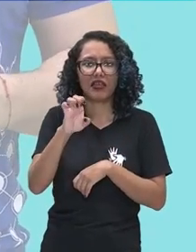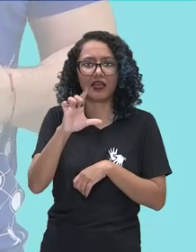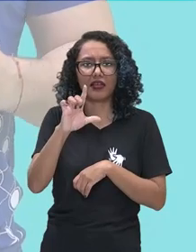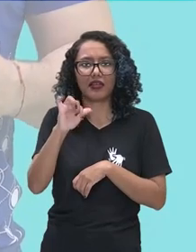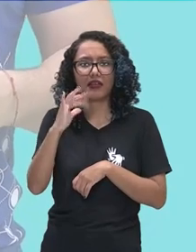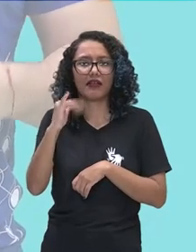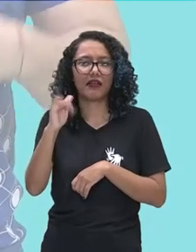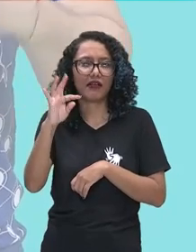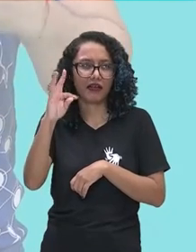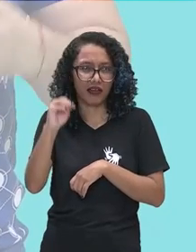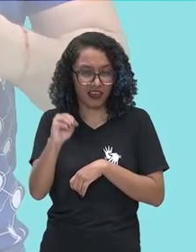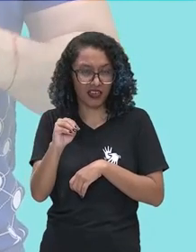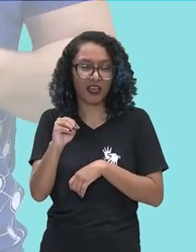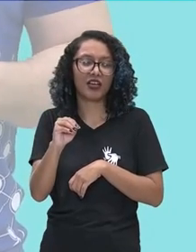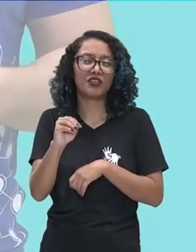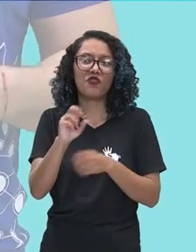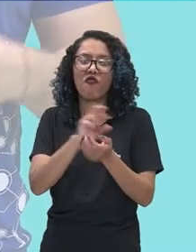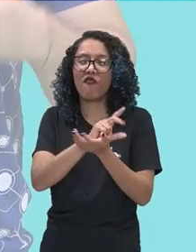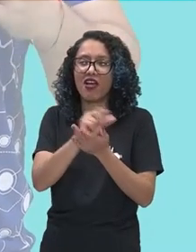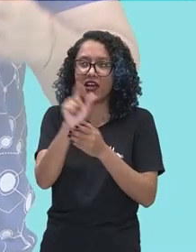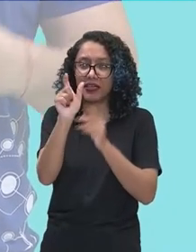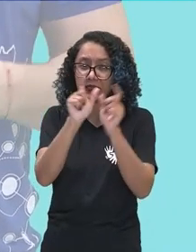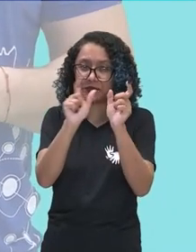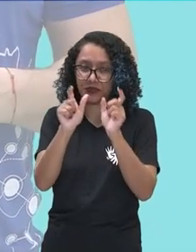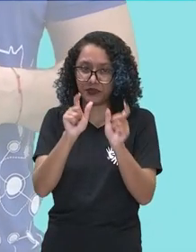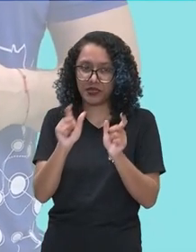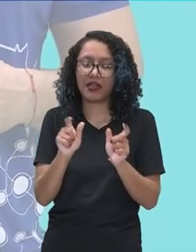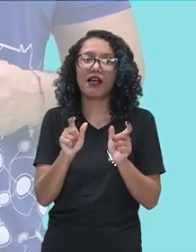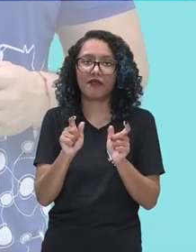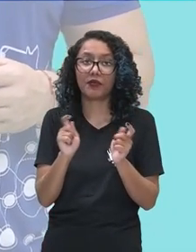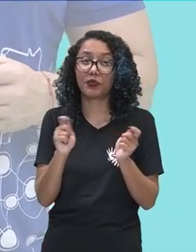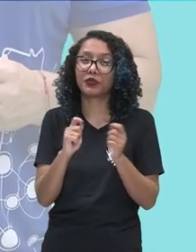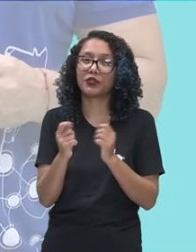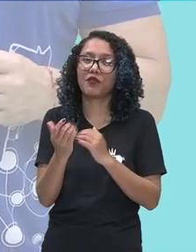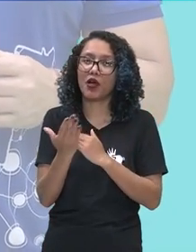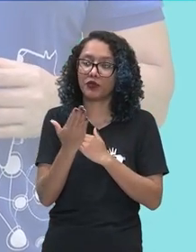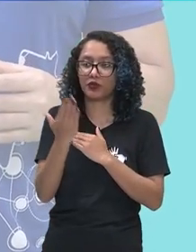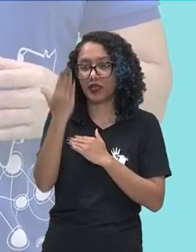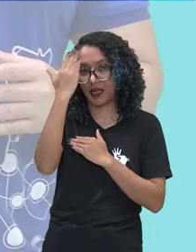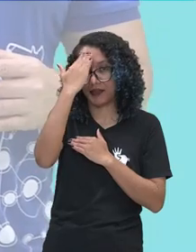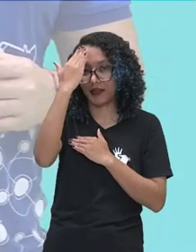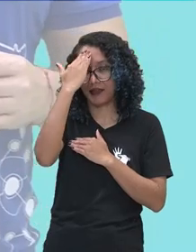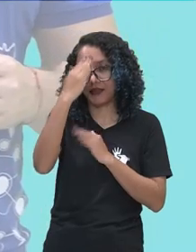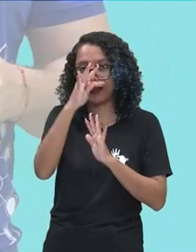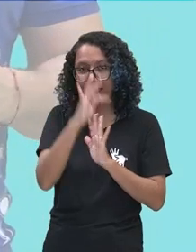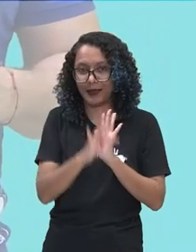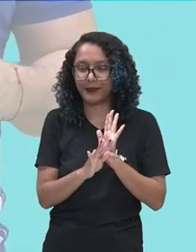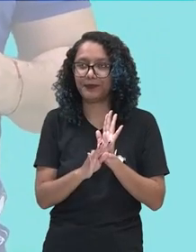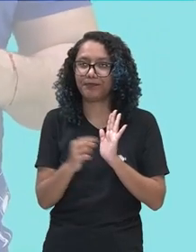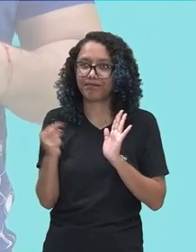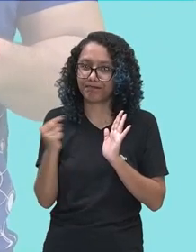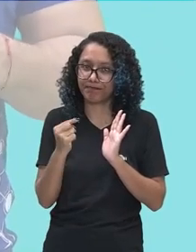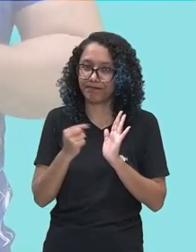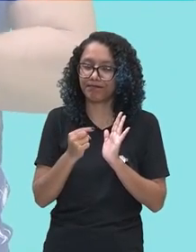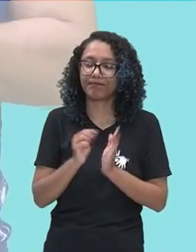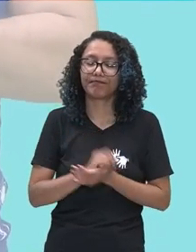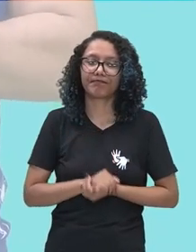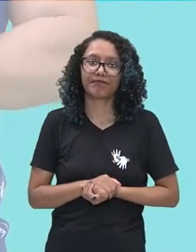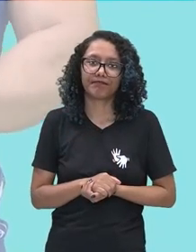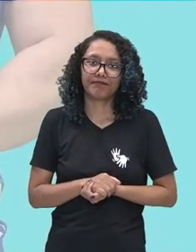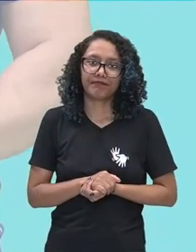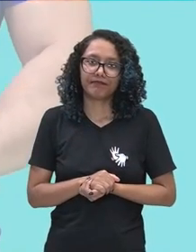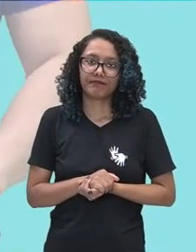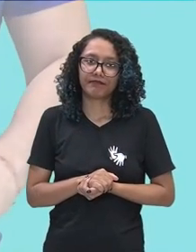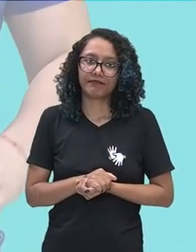ok? Várias palavrinhas aí vão nos ajudar a compreender o texto corretamente, beleza?